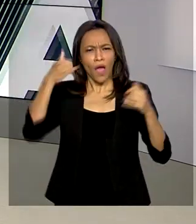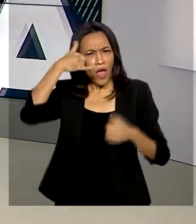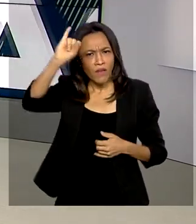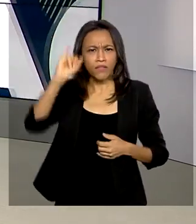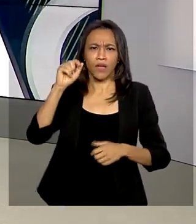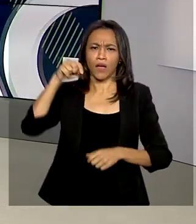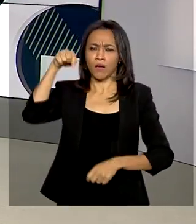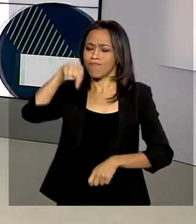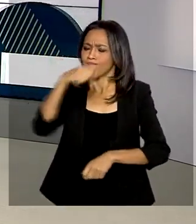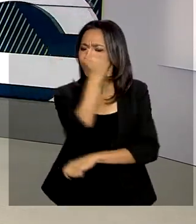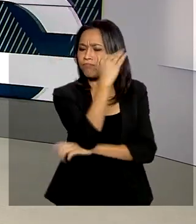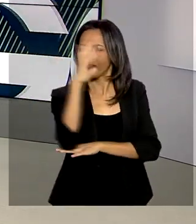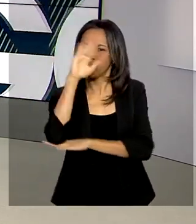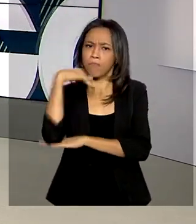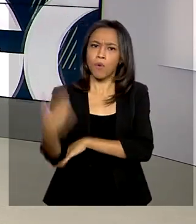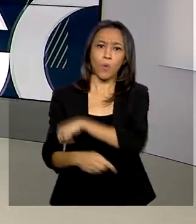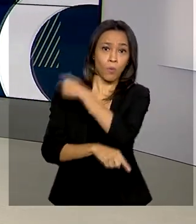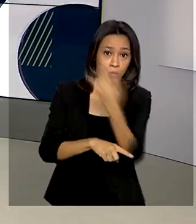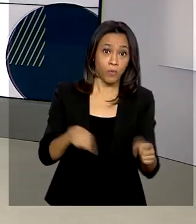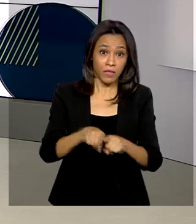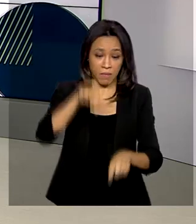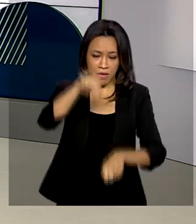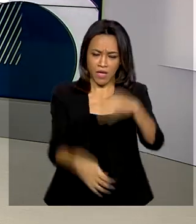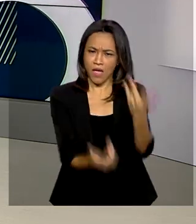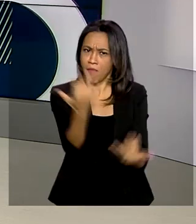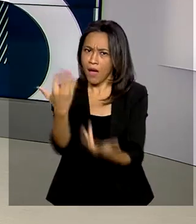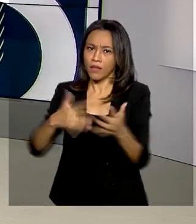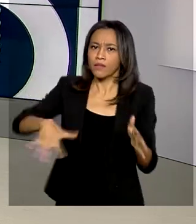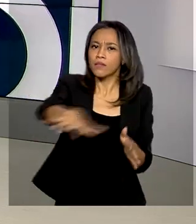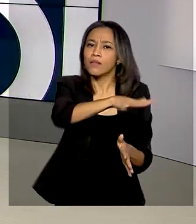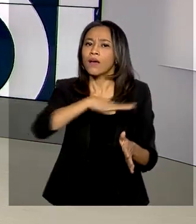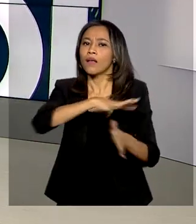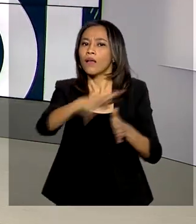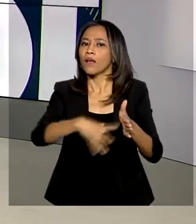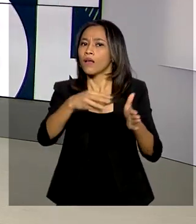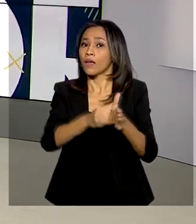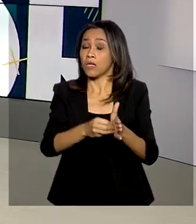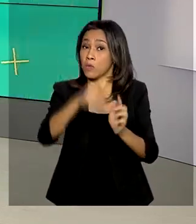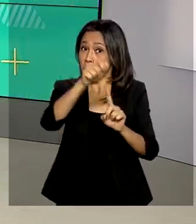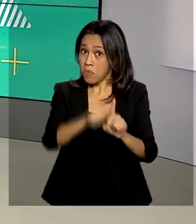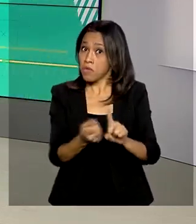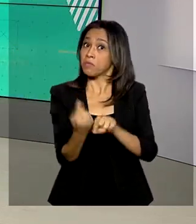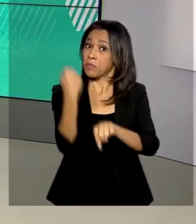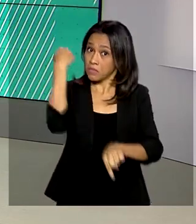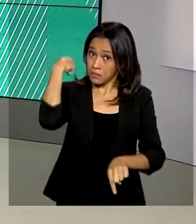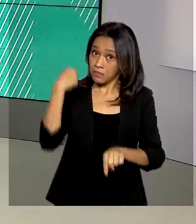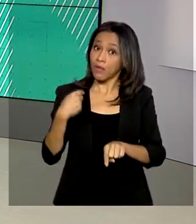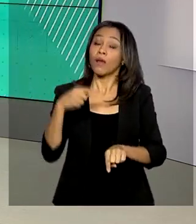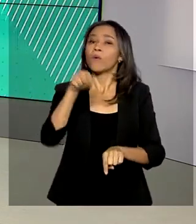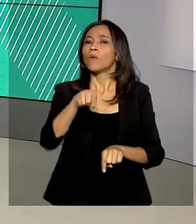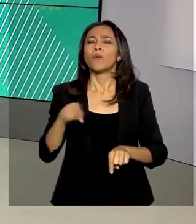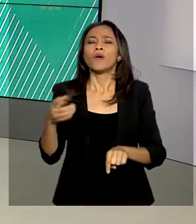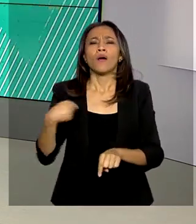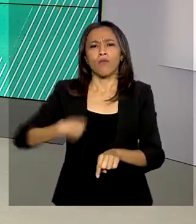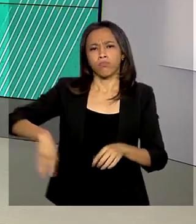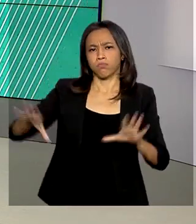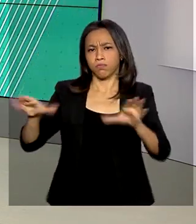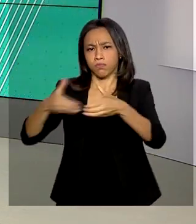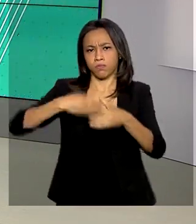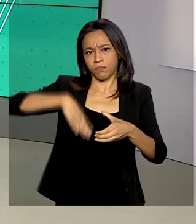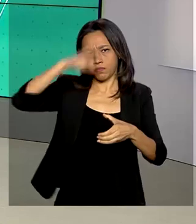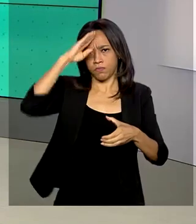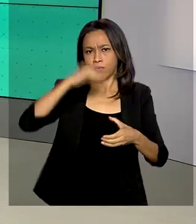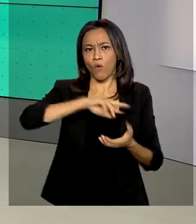e o uso indevido de áreas na Amazônia legal. Desde o mês passado, as Forças Armadas, em parceria com órgãos ambientais,